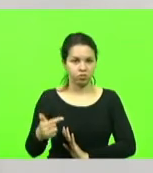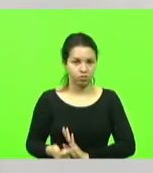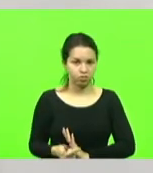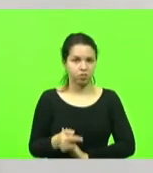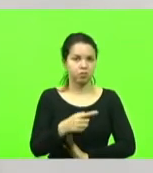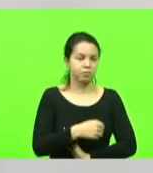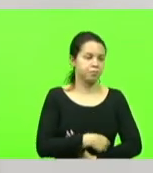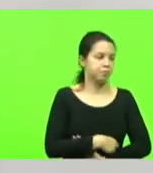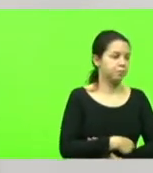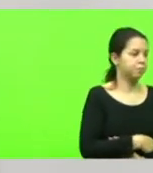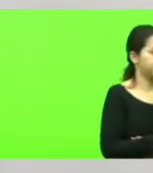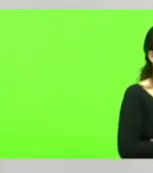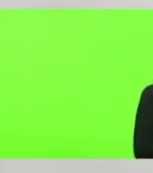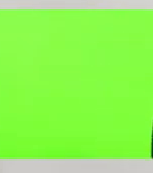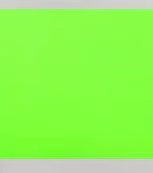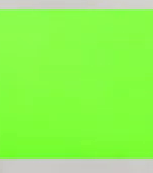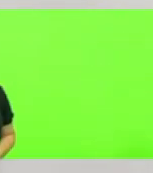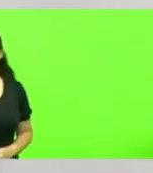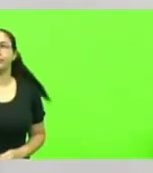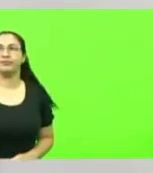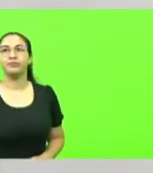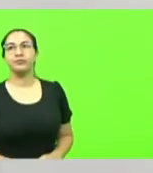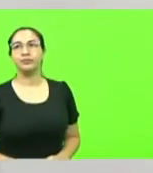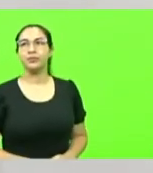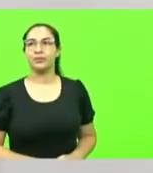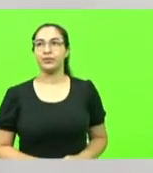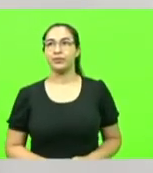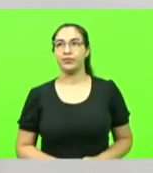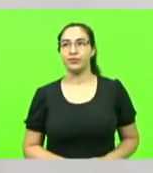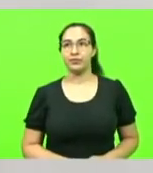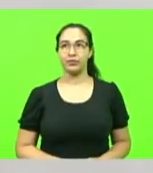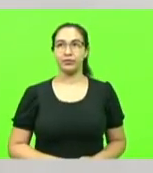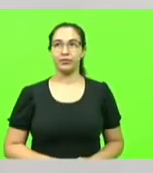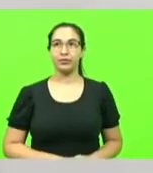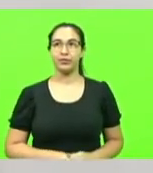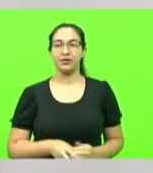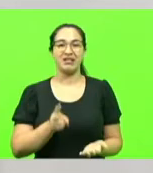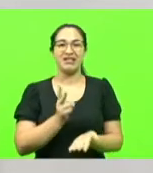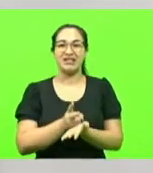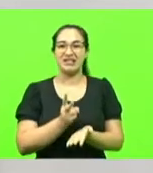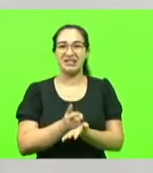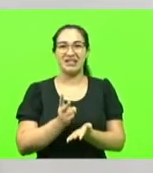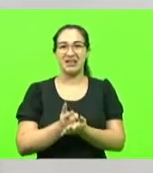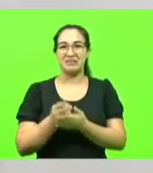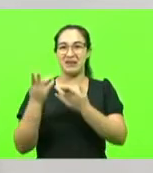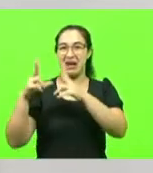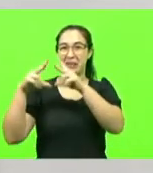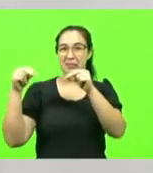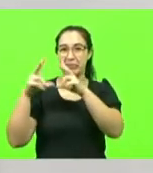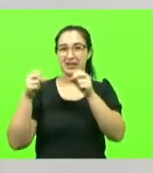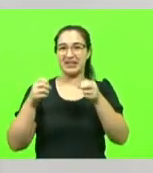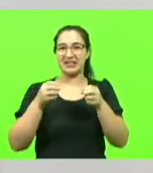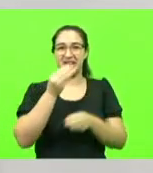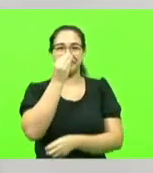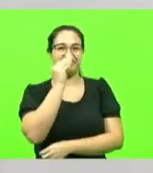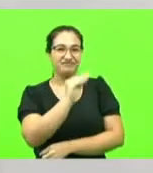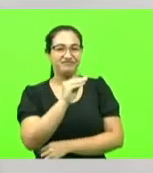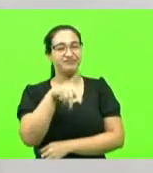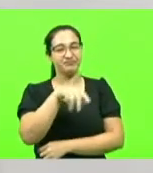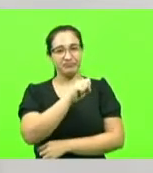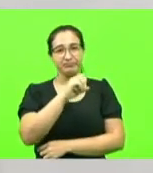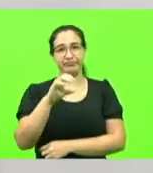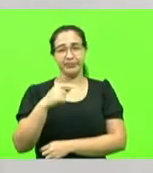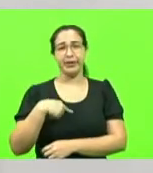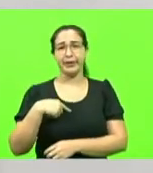sistematicamente desprezados pelo centro, por Brasília. Eu trouxe alguns dados aqui que mostram exatamente isso. E eu